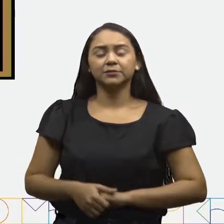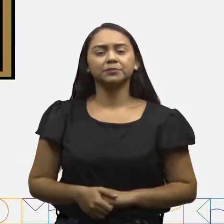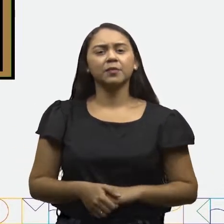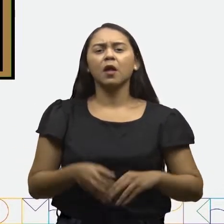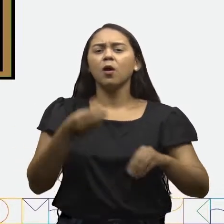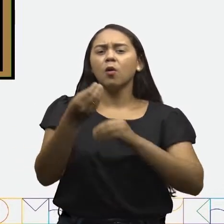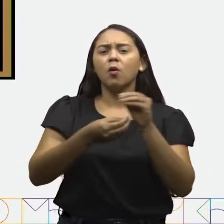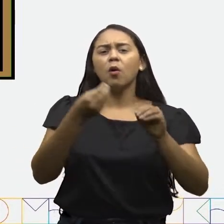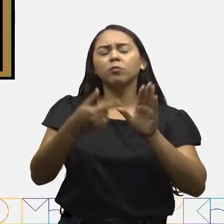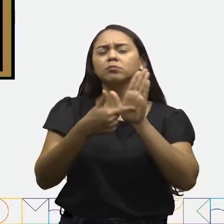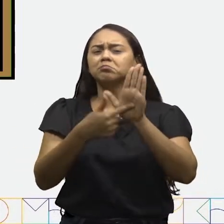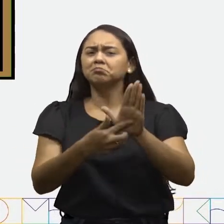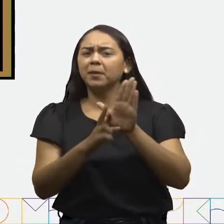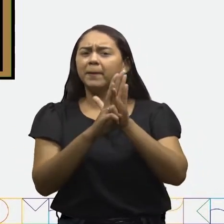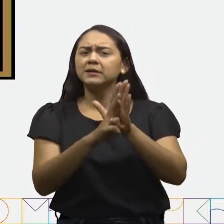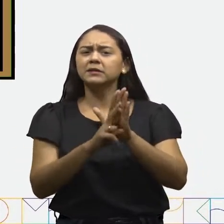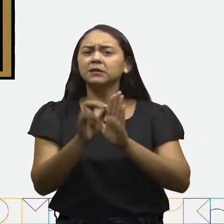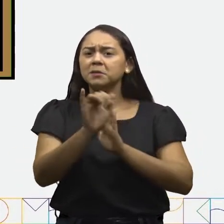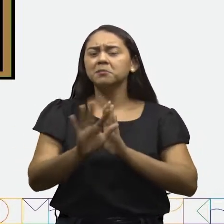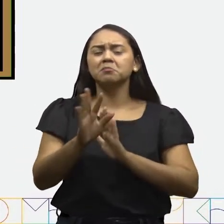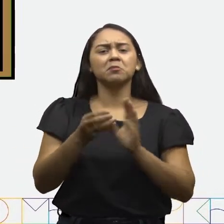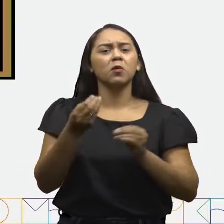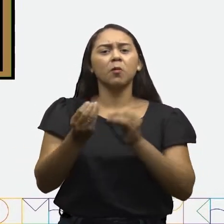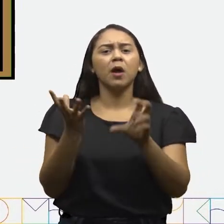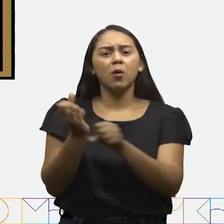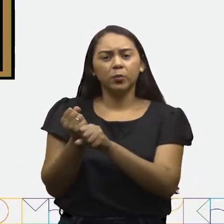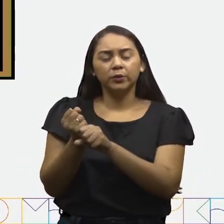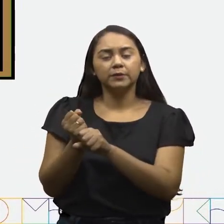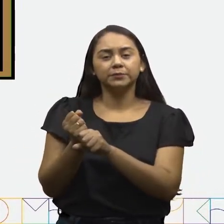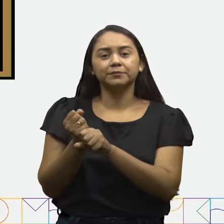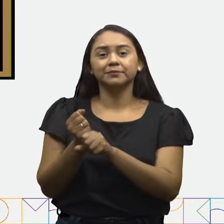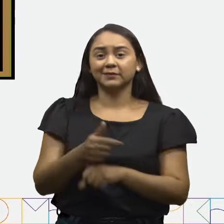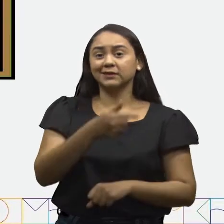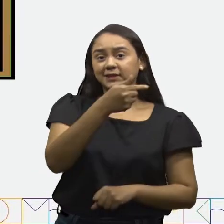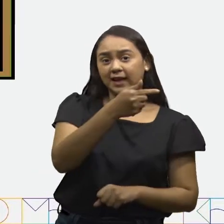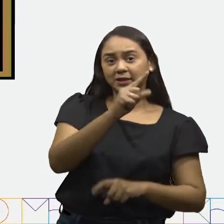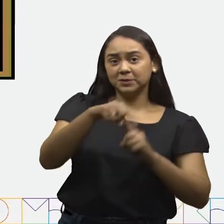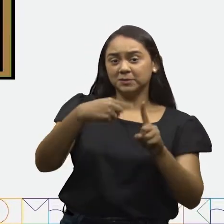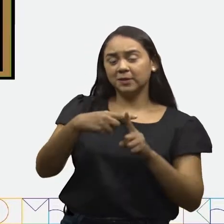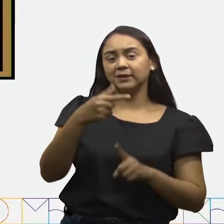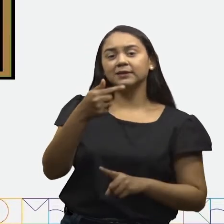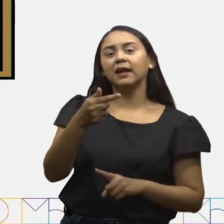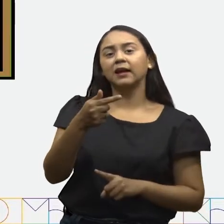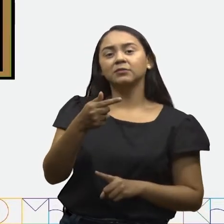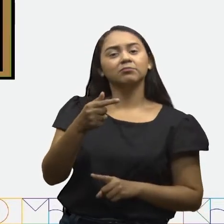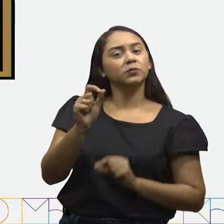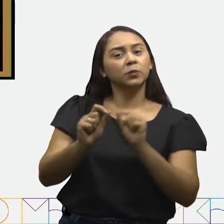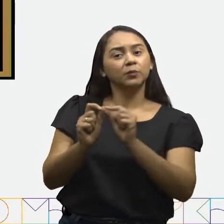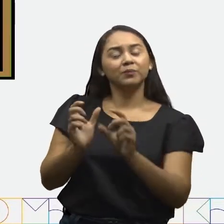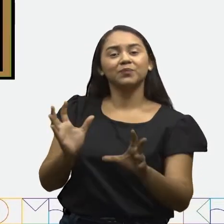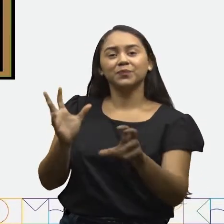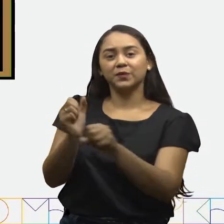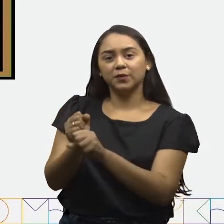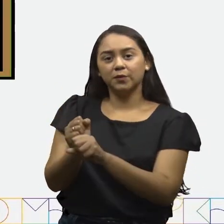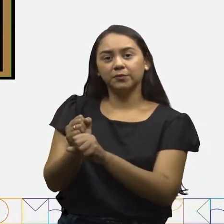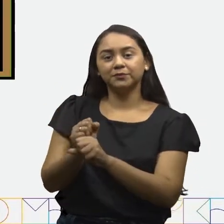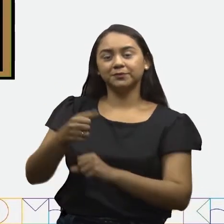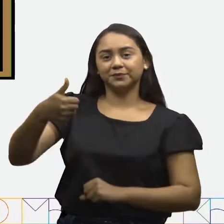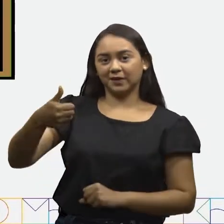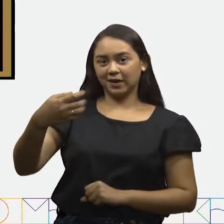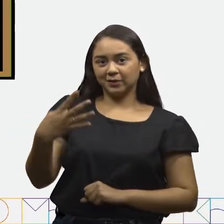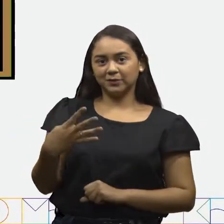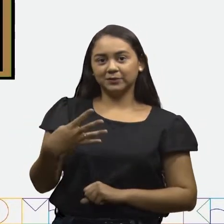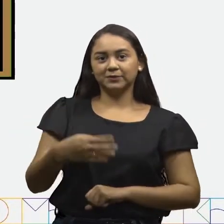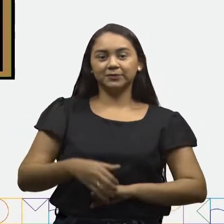podemos representar da seguinte forma, 7 mais 7 é igual